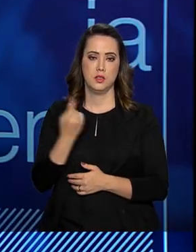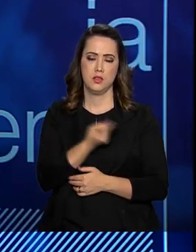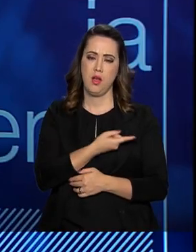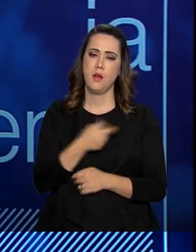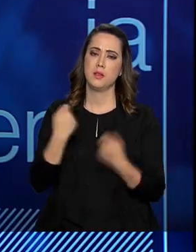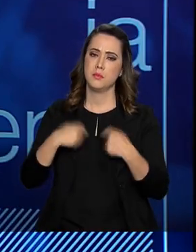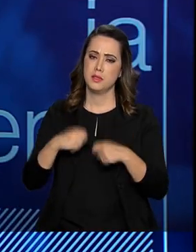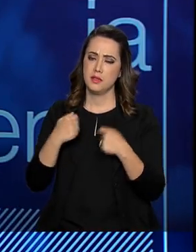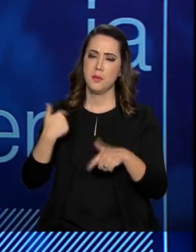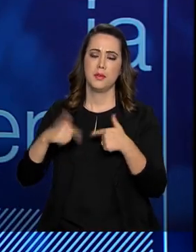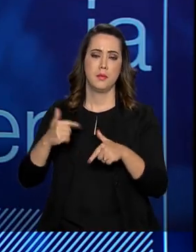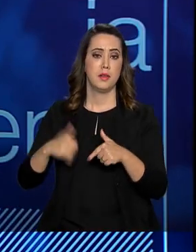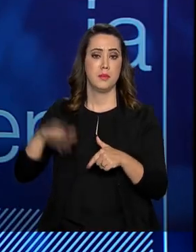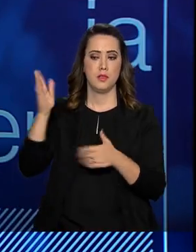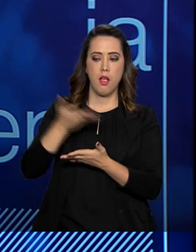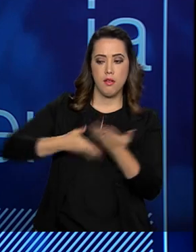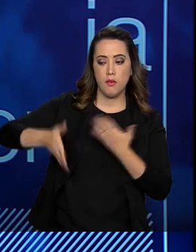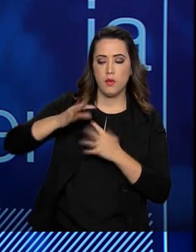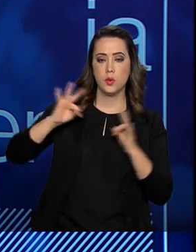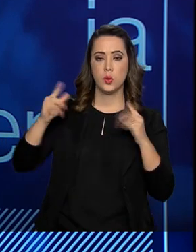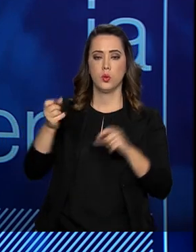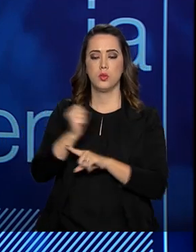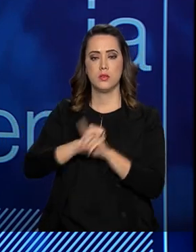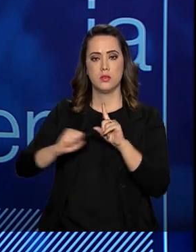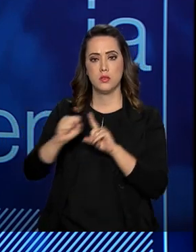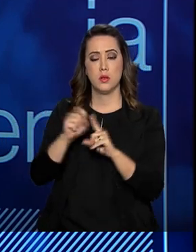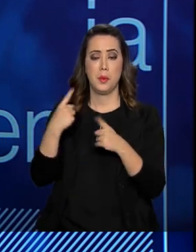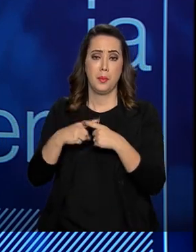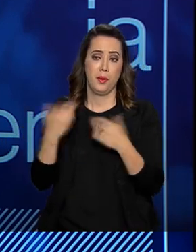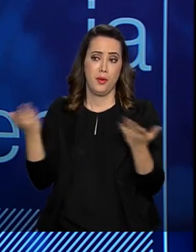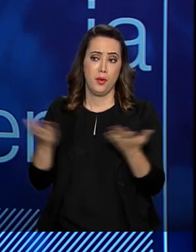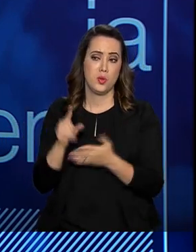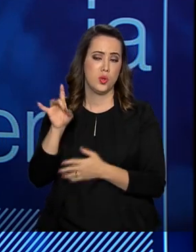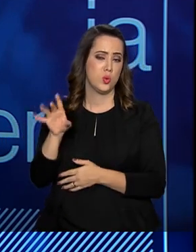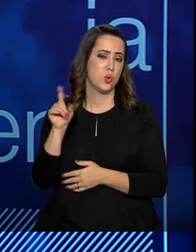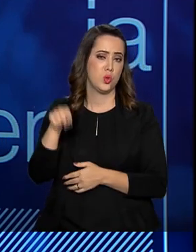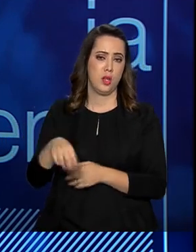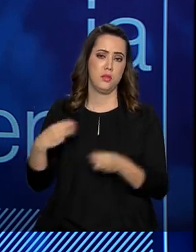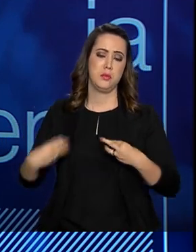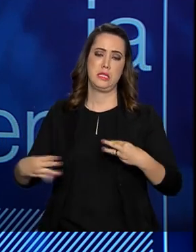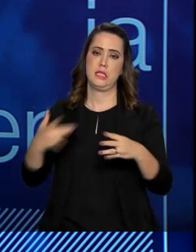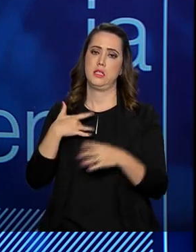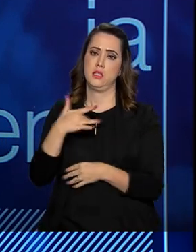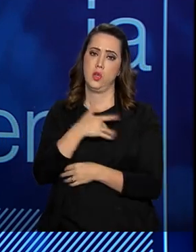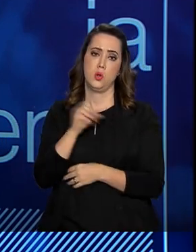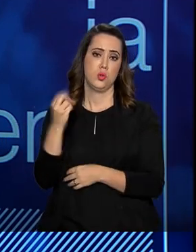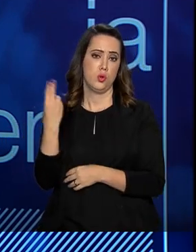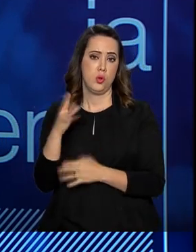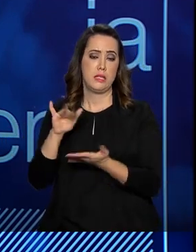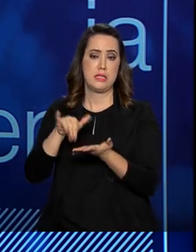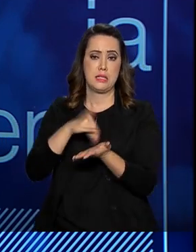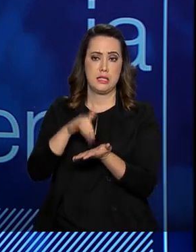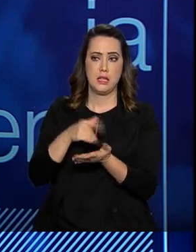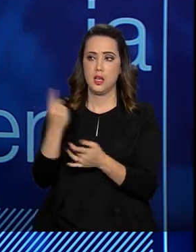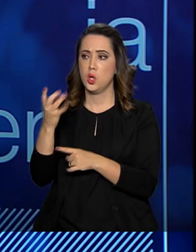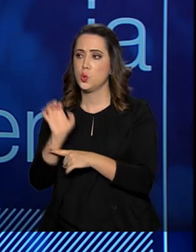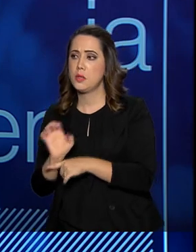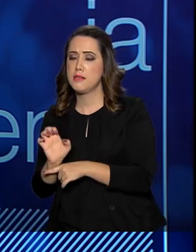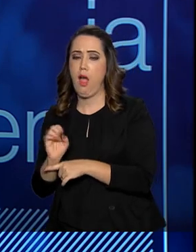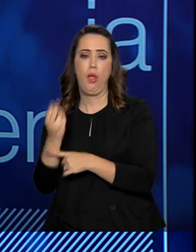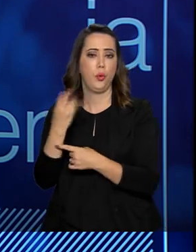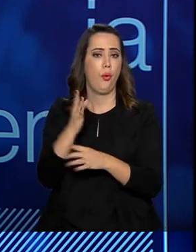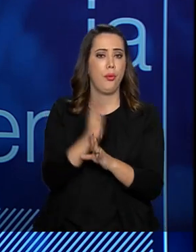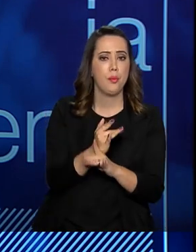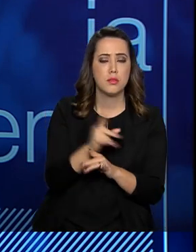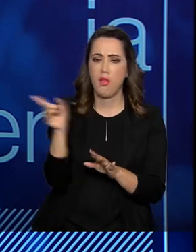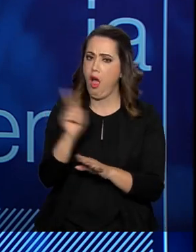temos que fazer isso mais, ou seja, envolver toda a sociedade, porque esse não é um desafio só do Ministério da Saúde, da Secretaria Estadual e Municipal, é também